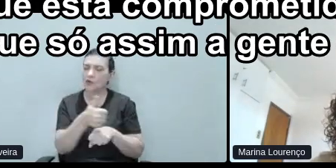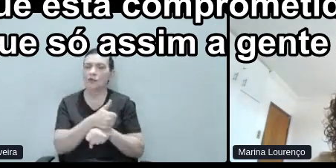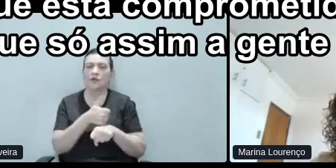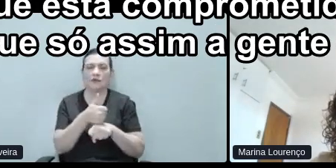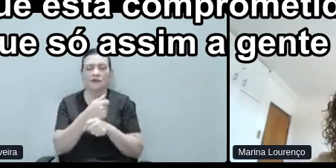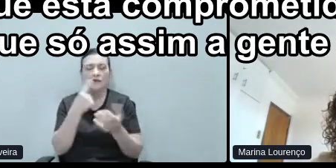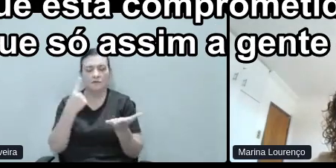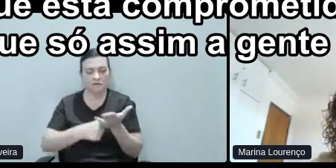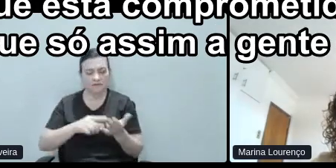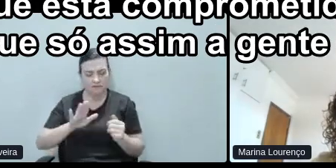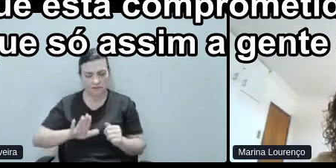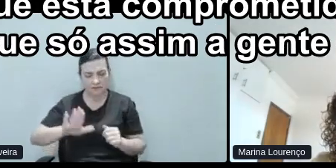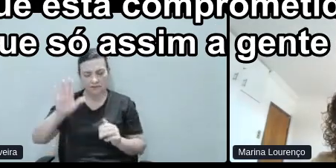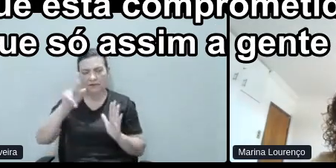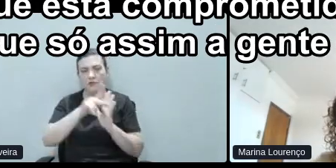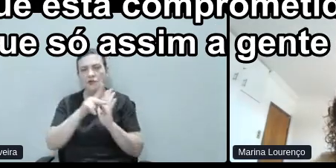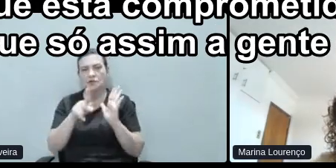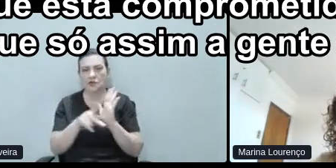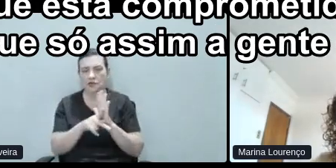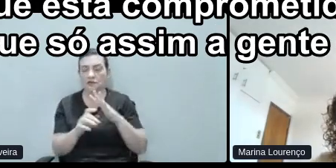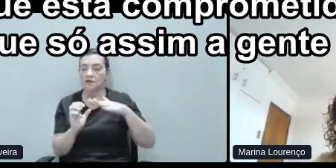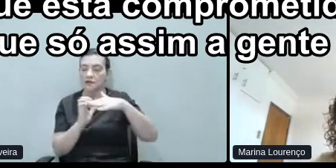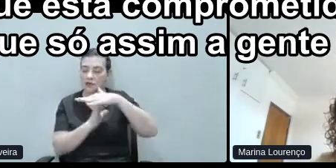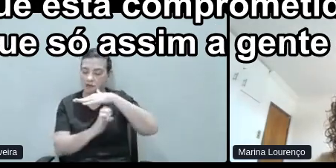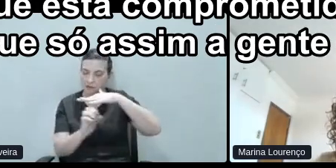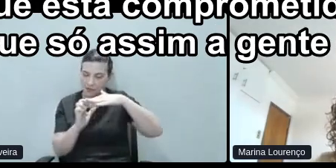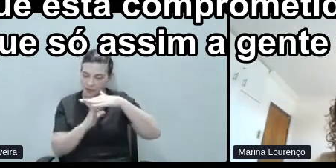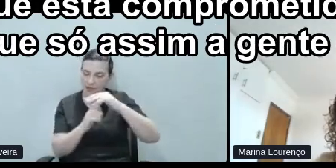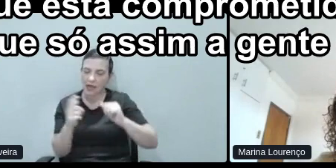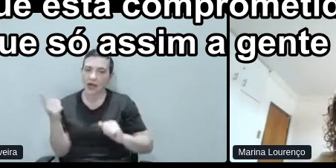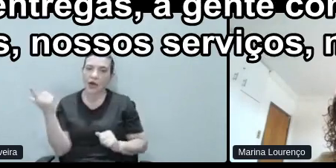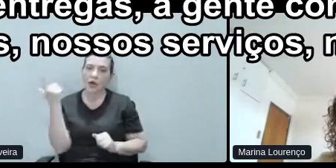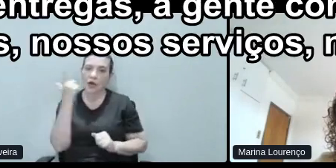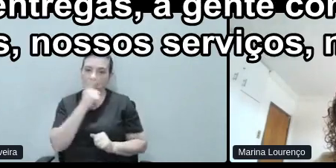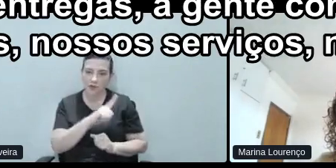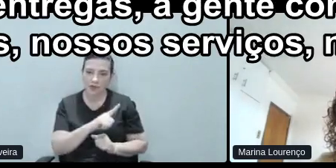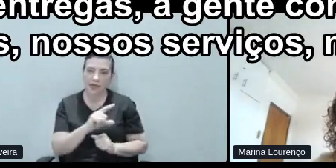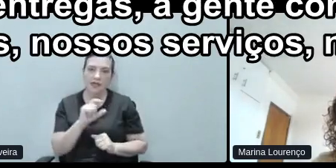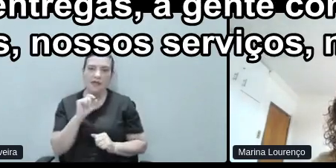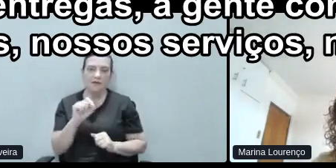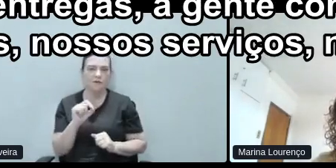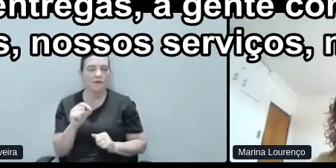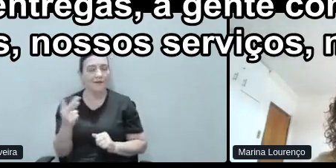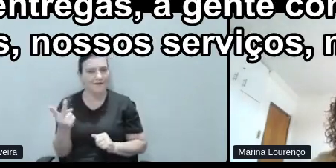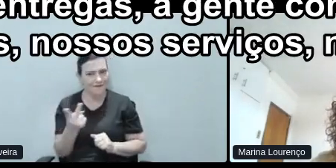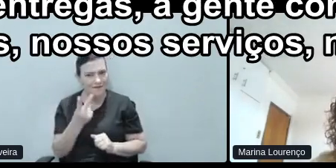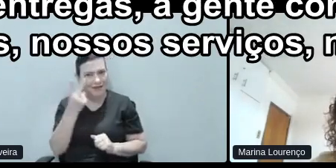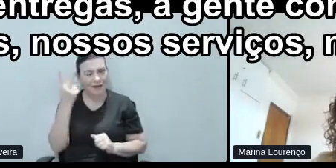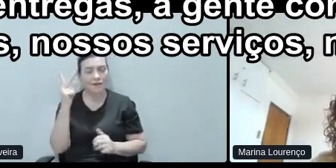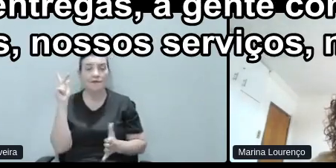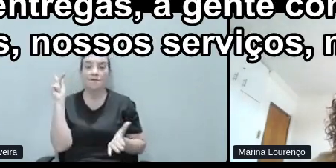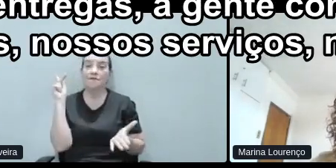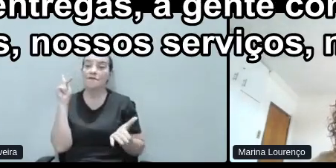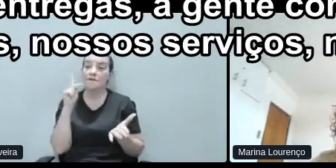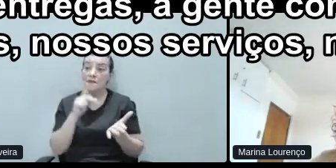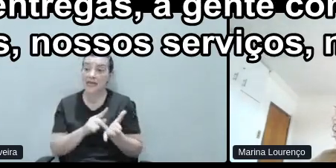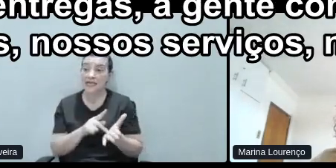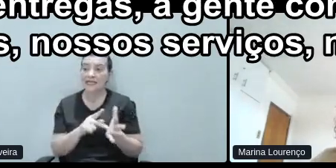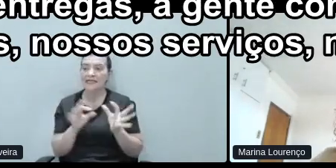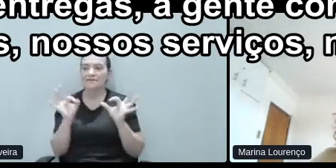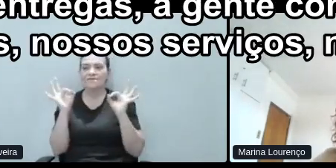com os projetos da empresa. Porque só assim a gente consegue trazer o valor nas nossas entregas. A gente consegue garantir que